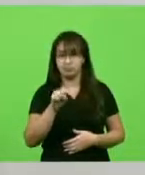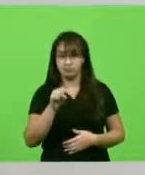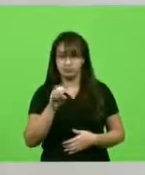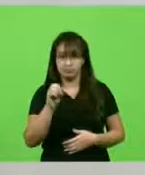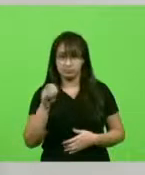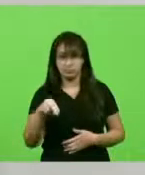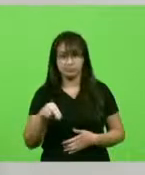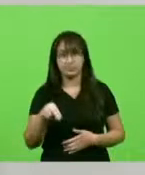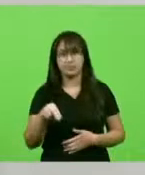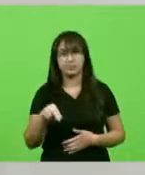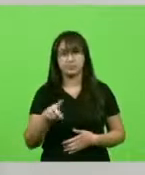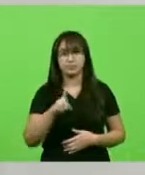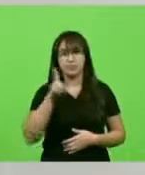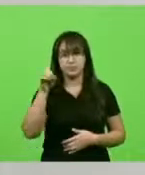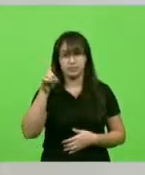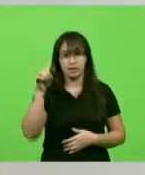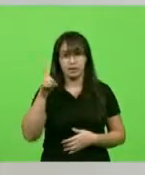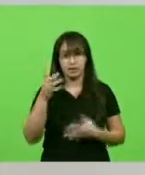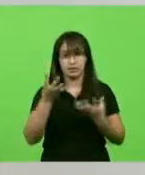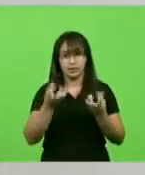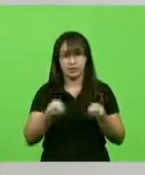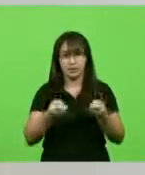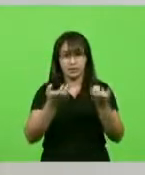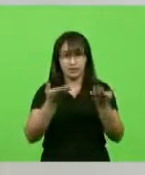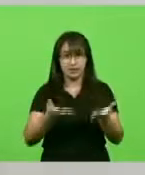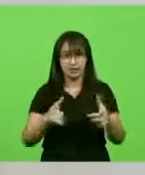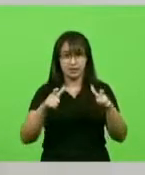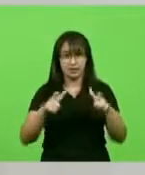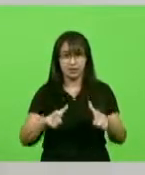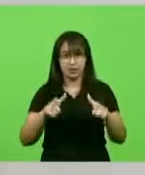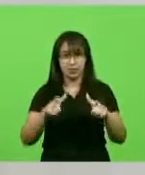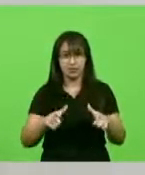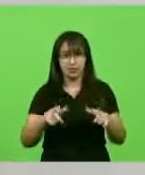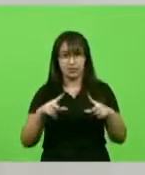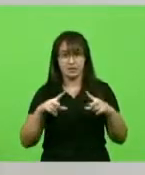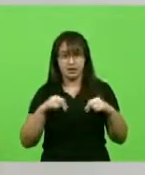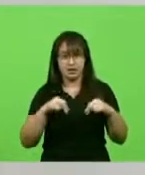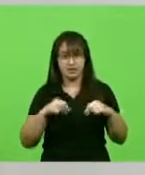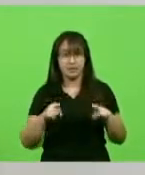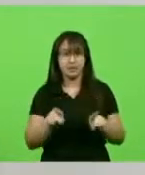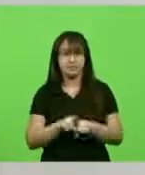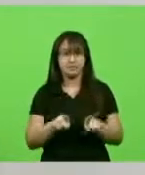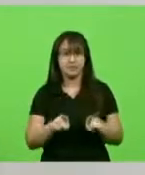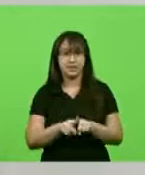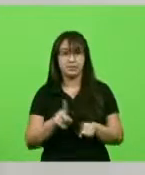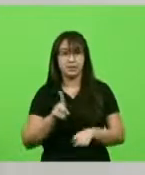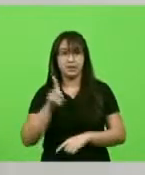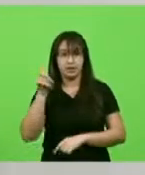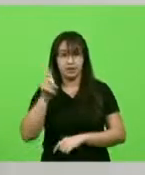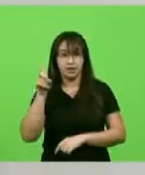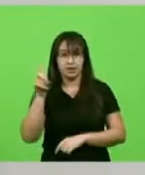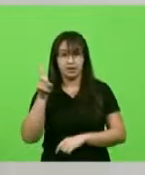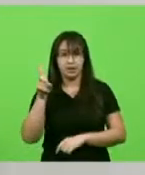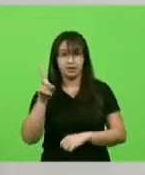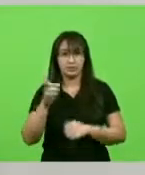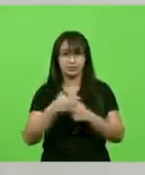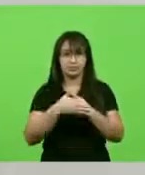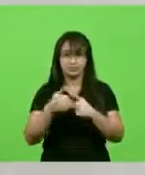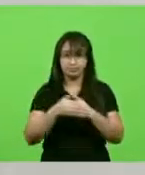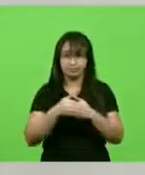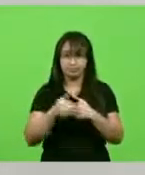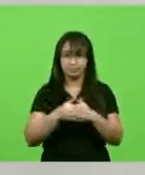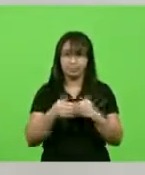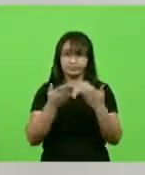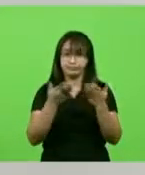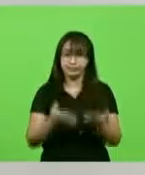que Deus o receba no seu lugar merecido e, ao mesmo tempo, que Deus conforte os seus familiares,